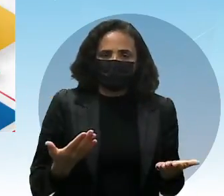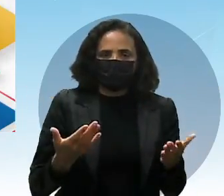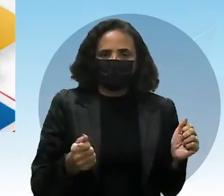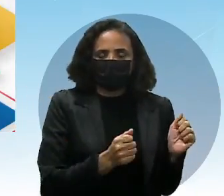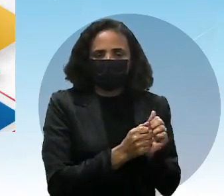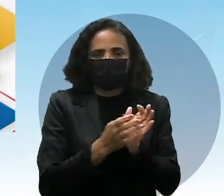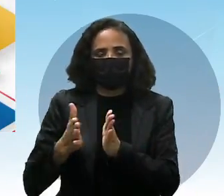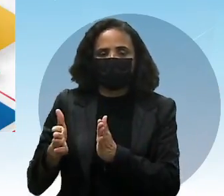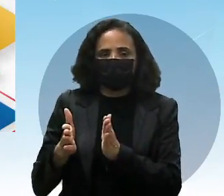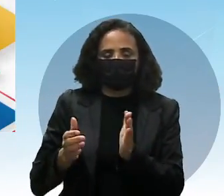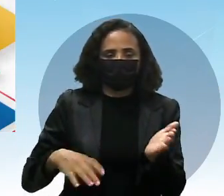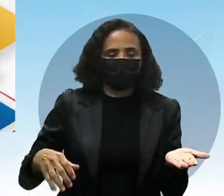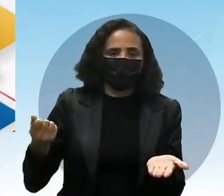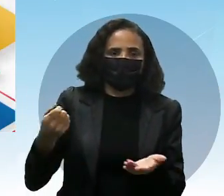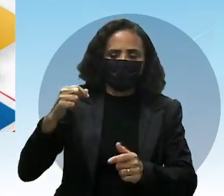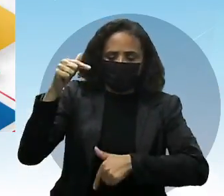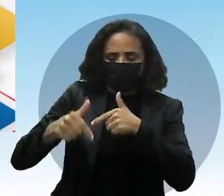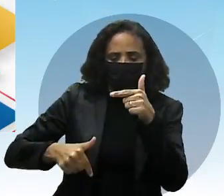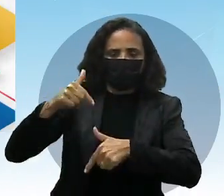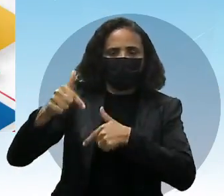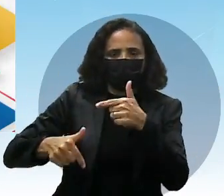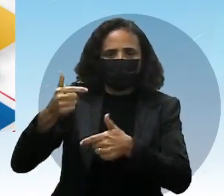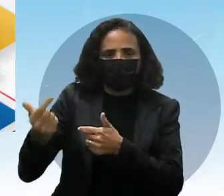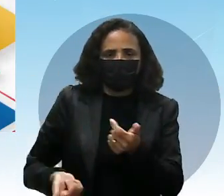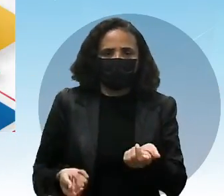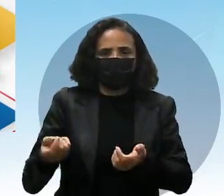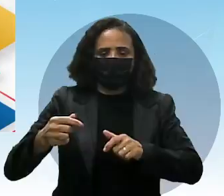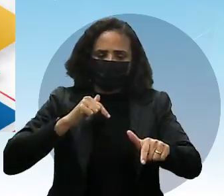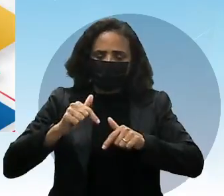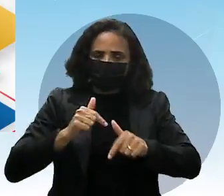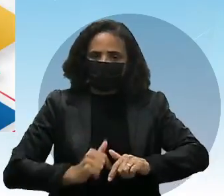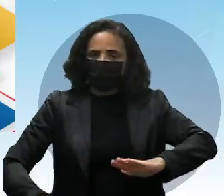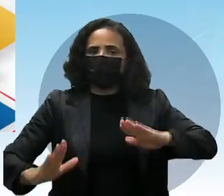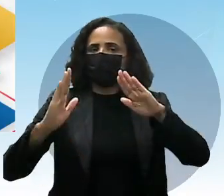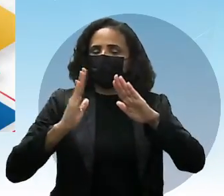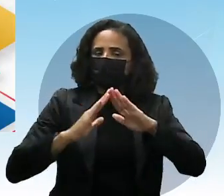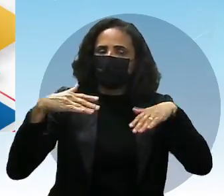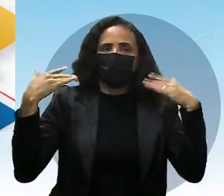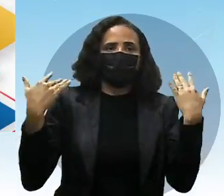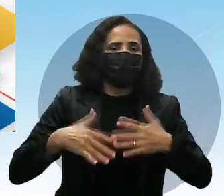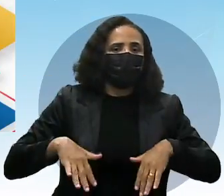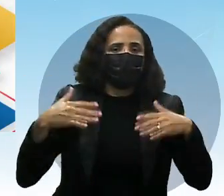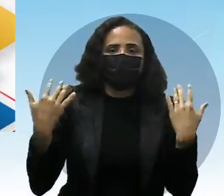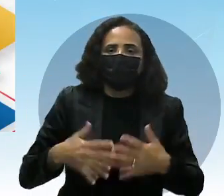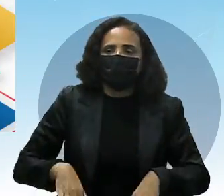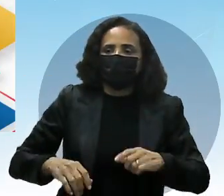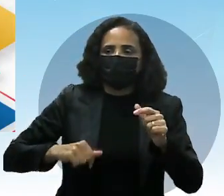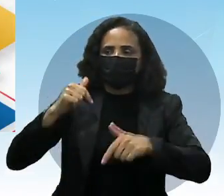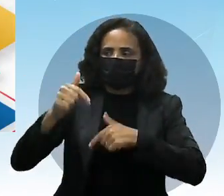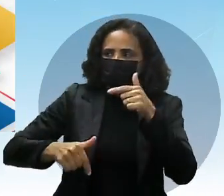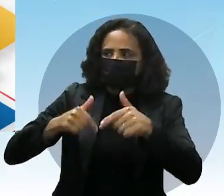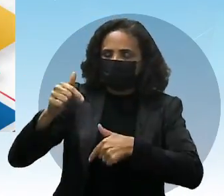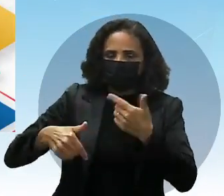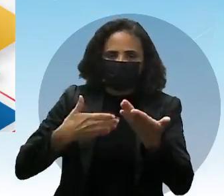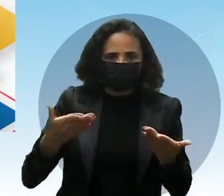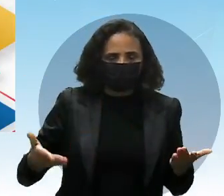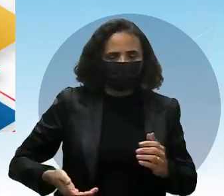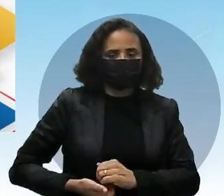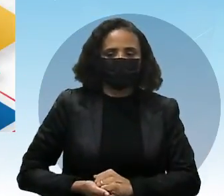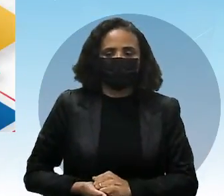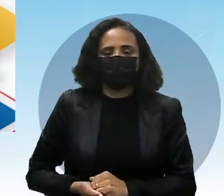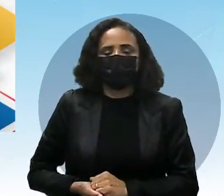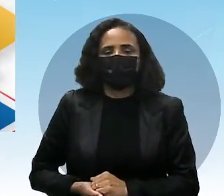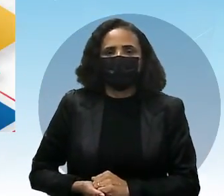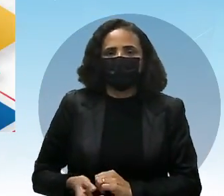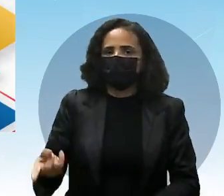De atividade No seu Classroom Ali acumulado Vai ter Muita coisa Né, isso? Então, ó